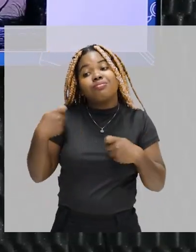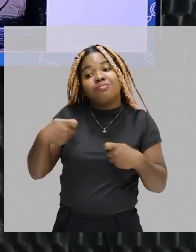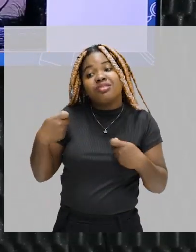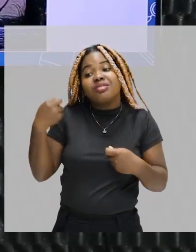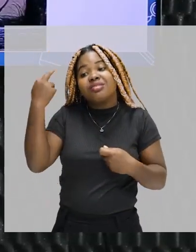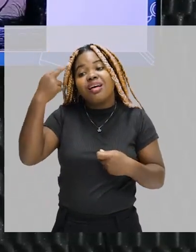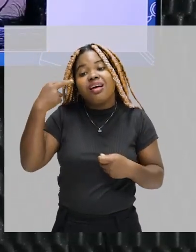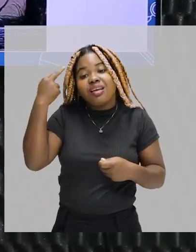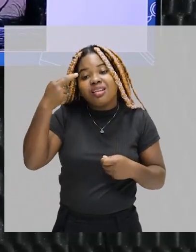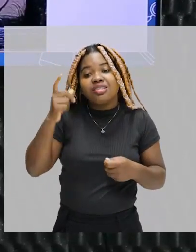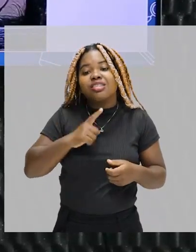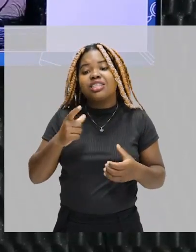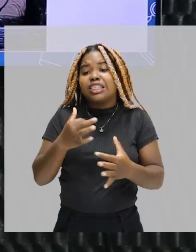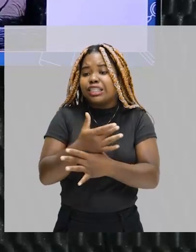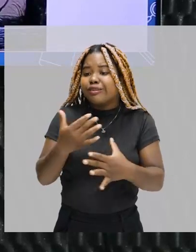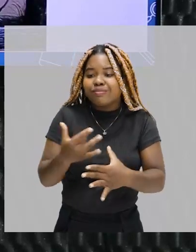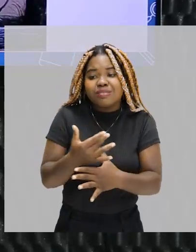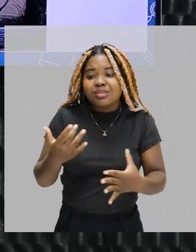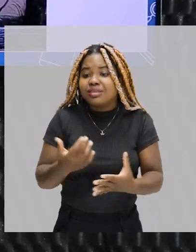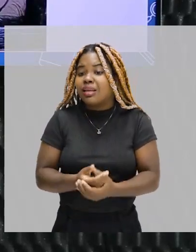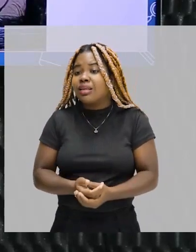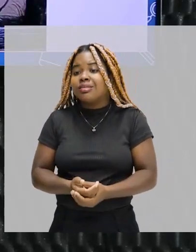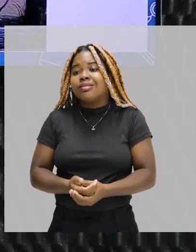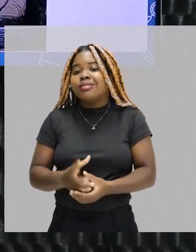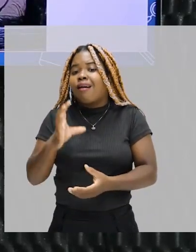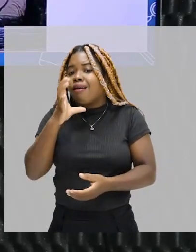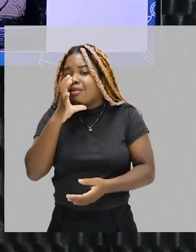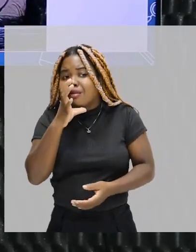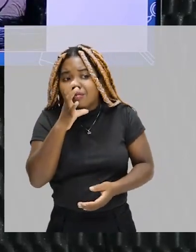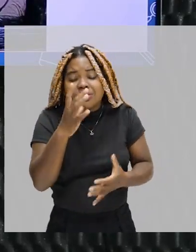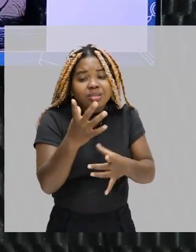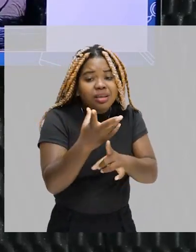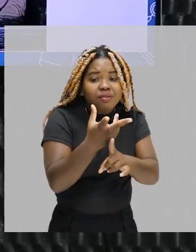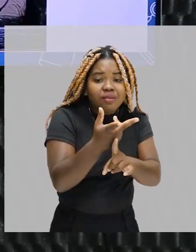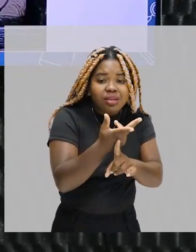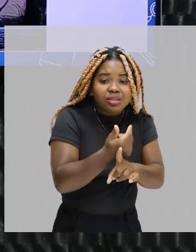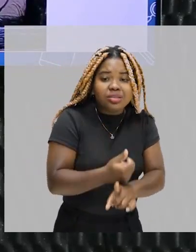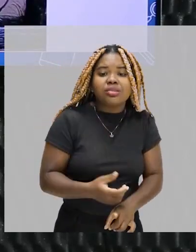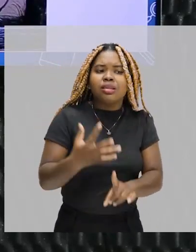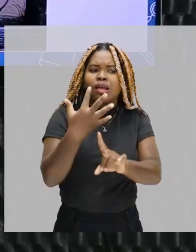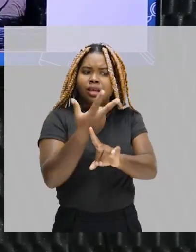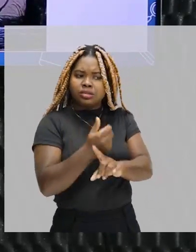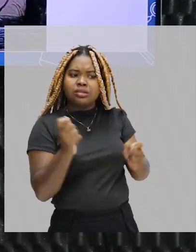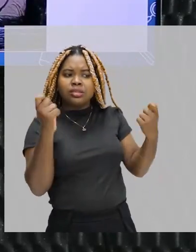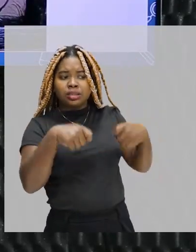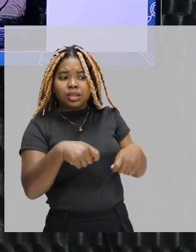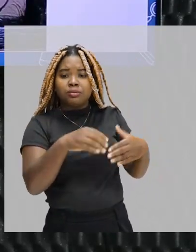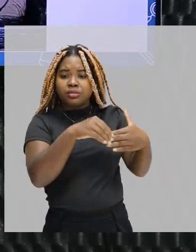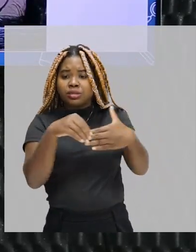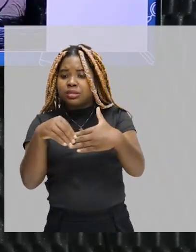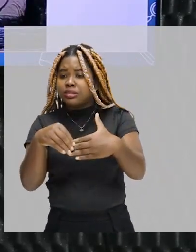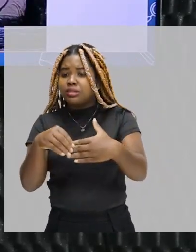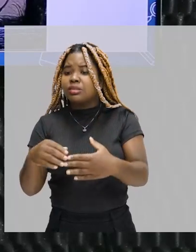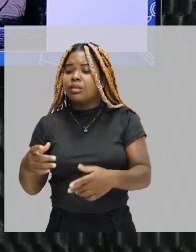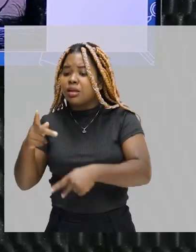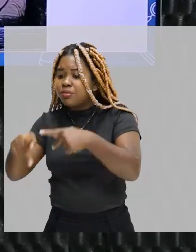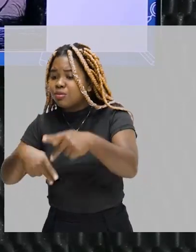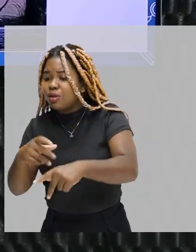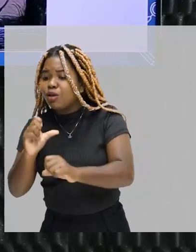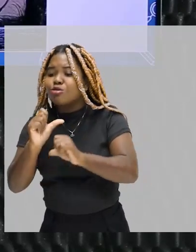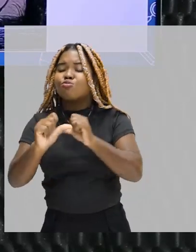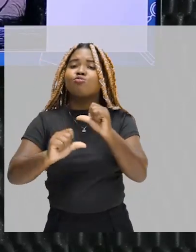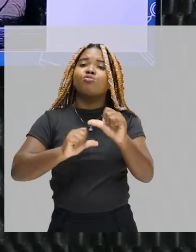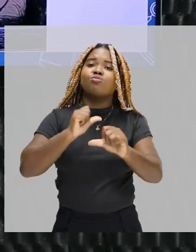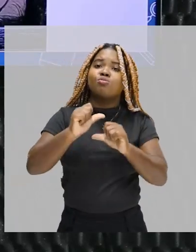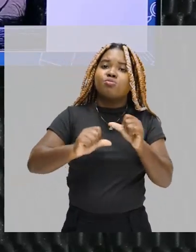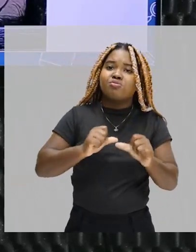ter uma cidade que respire arte e a gente trabalhar o conceito de que essa arte pode ser levada ao povo e pode transformar inclusive